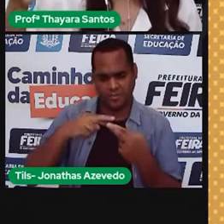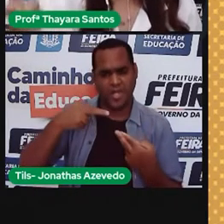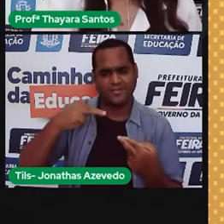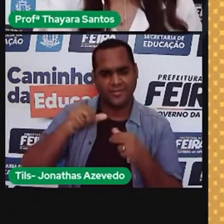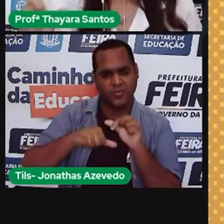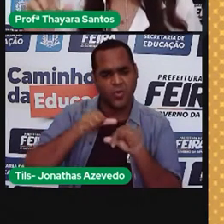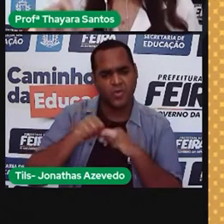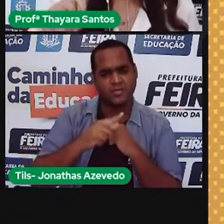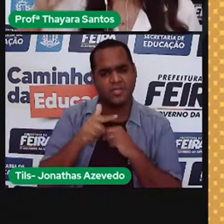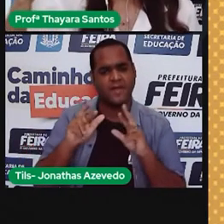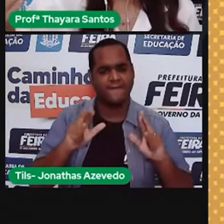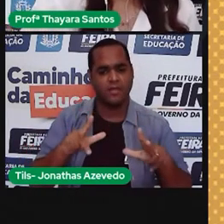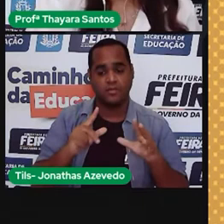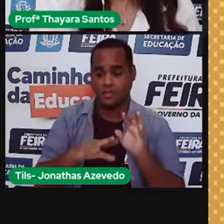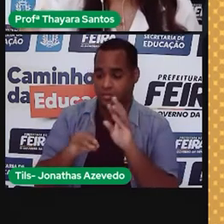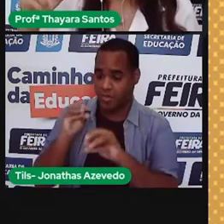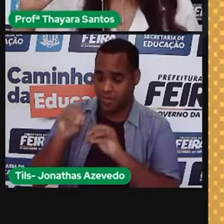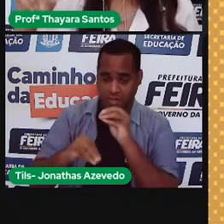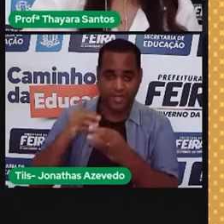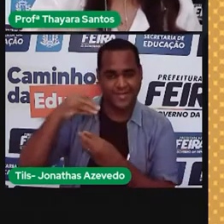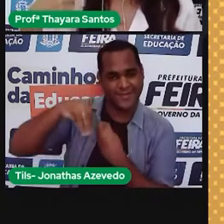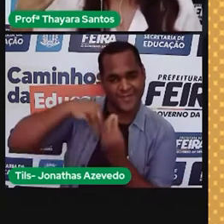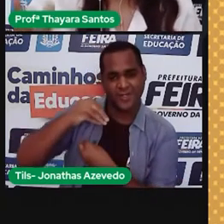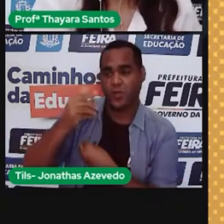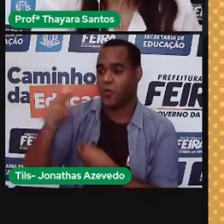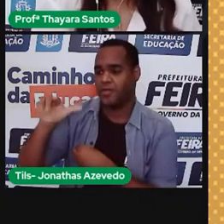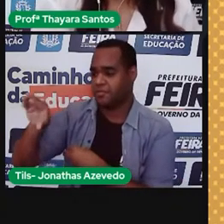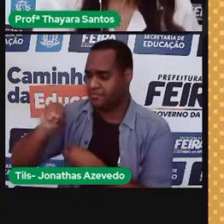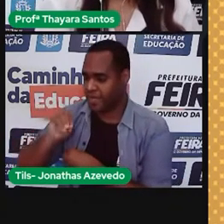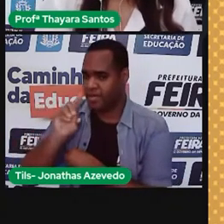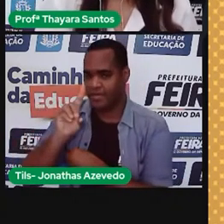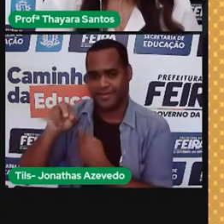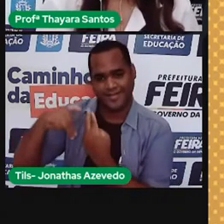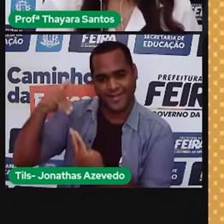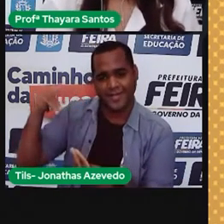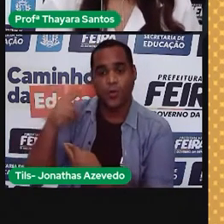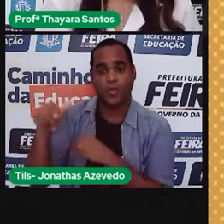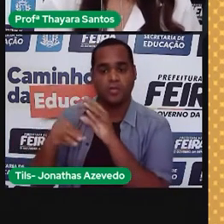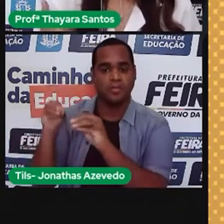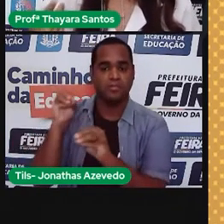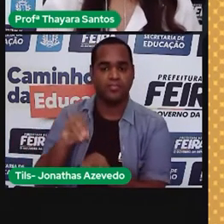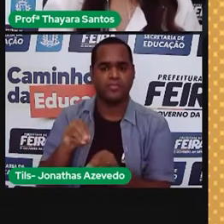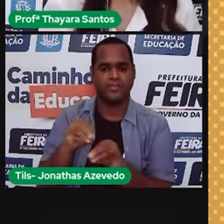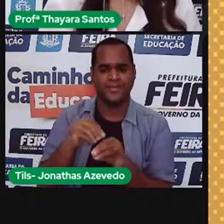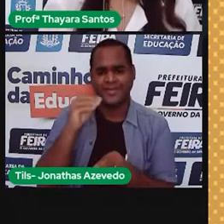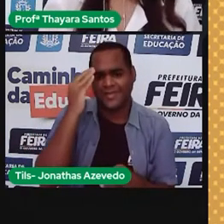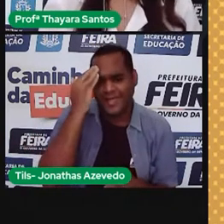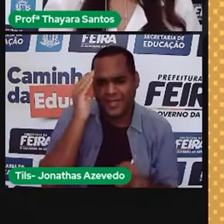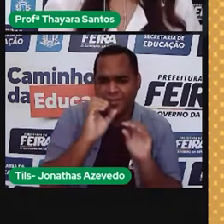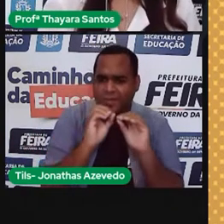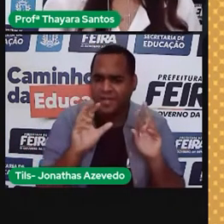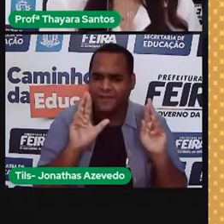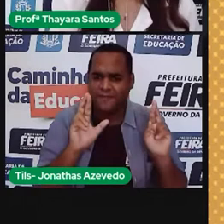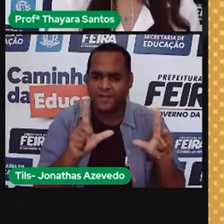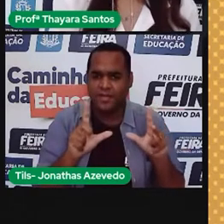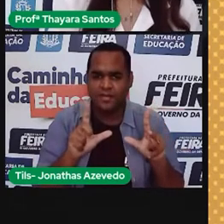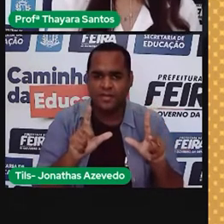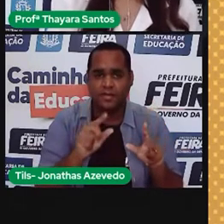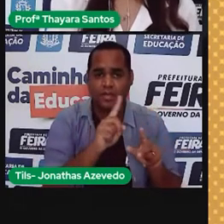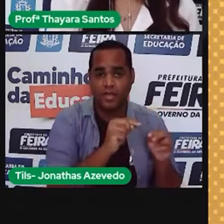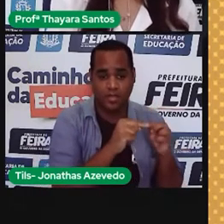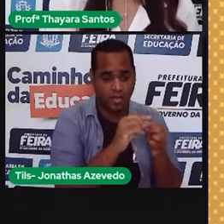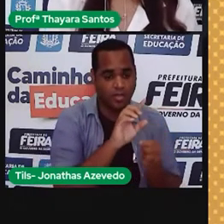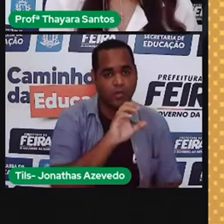transformado, foi inserido o DNA de uma outra coisa ali naquele organismo. Conseguiram perceber a diferença entre organismos